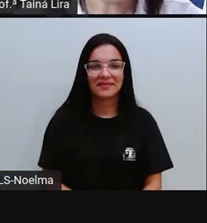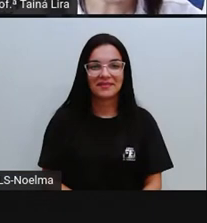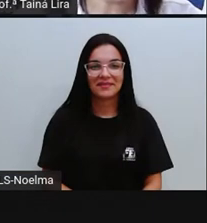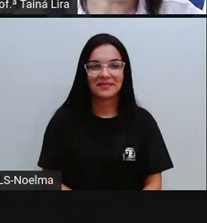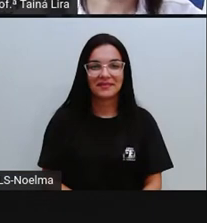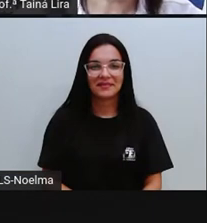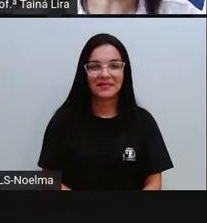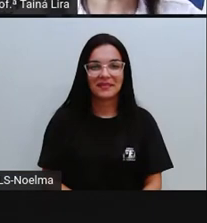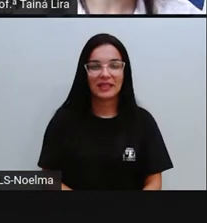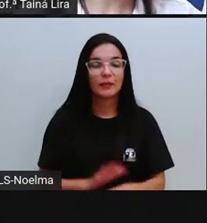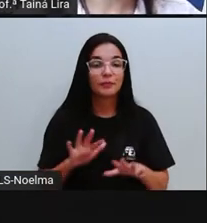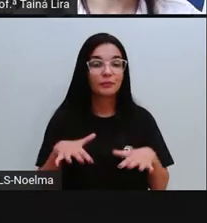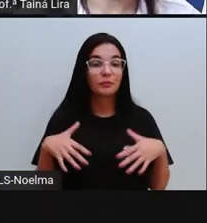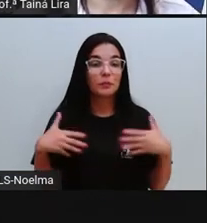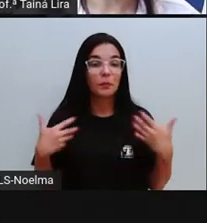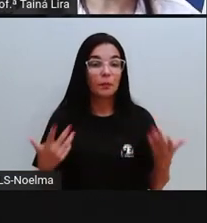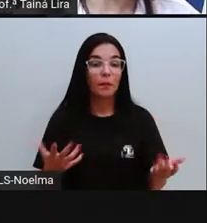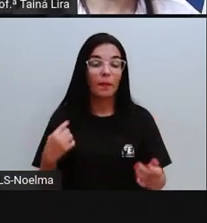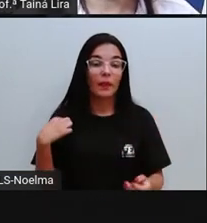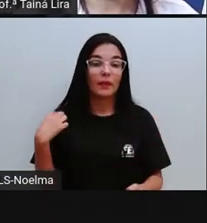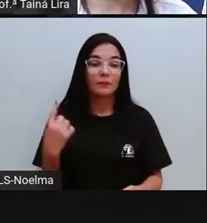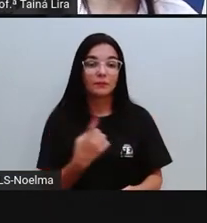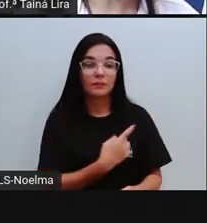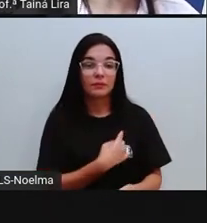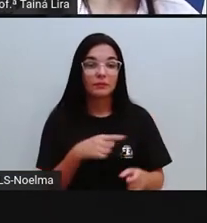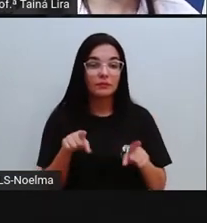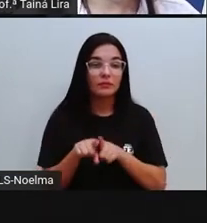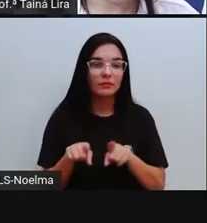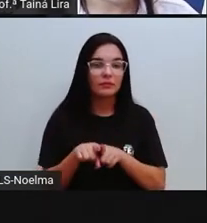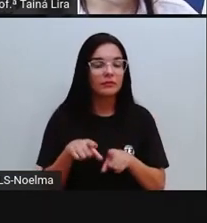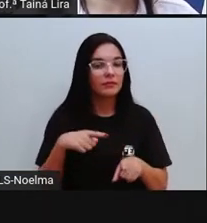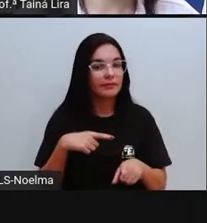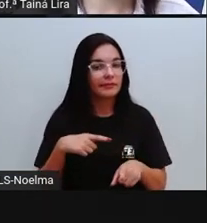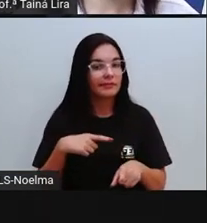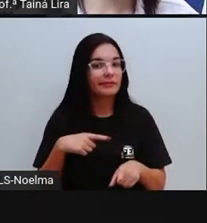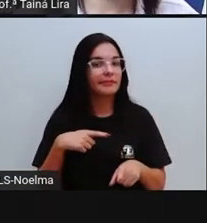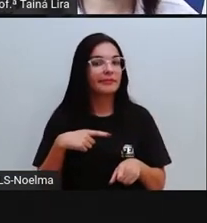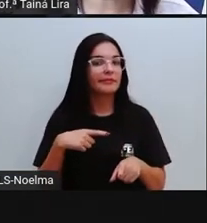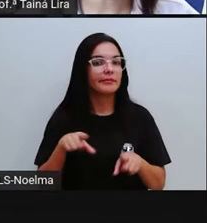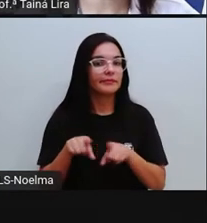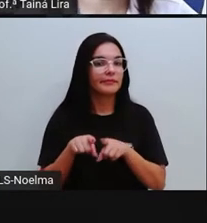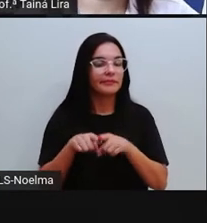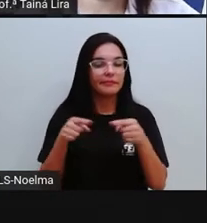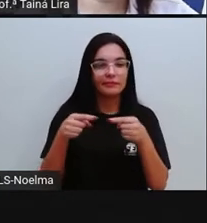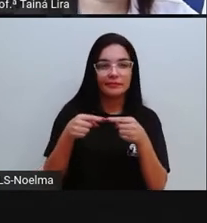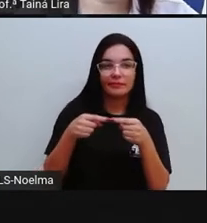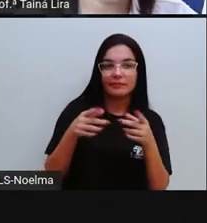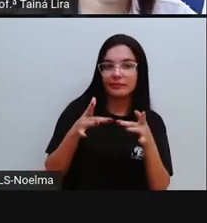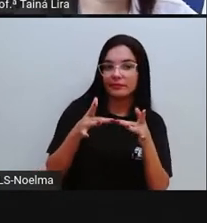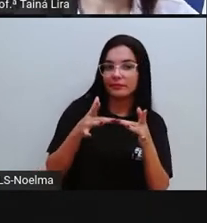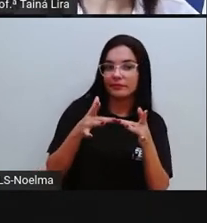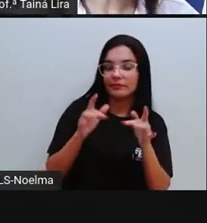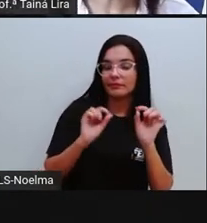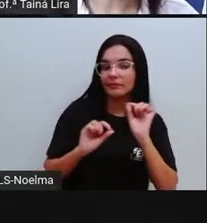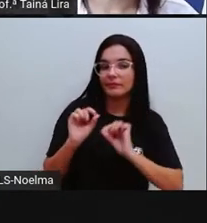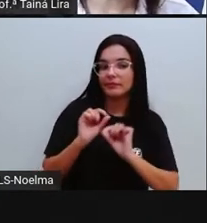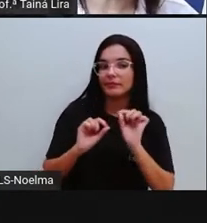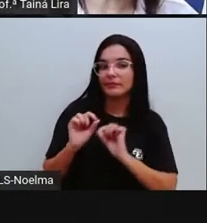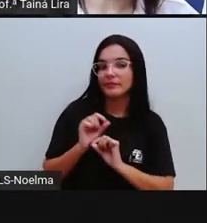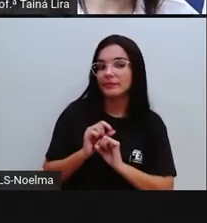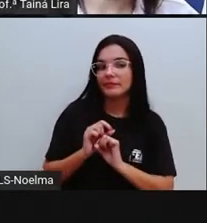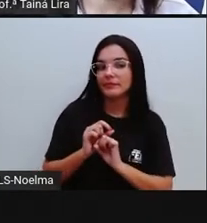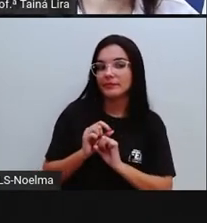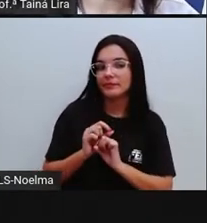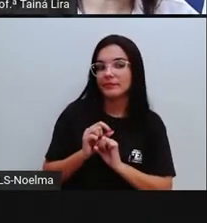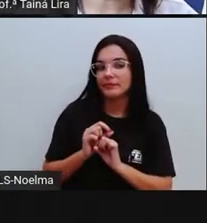Bom, mas nós também, né, temos traços da cultura indígena na nossa